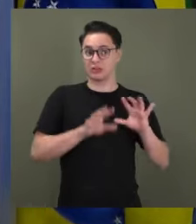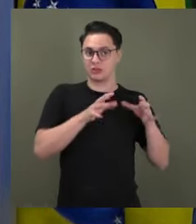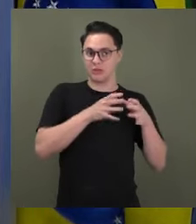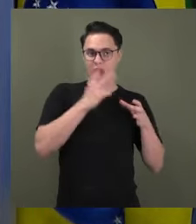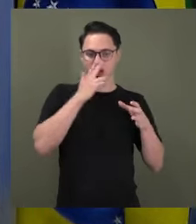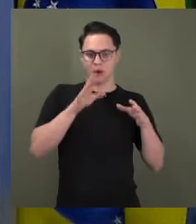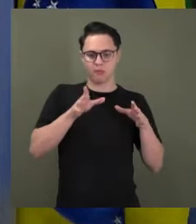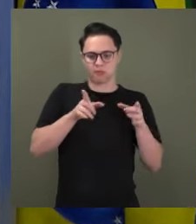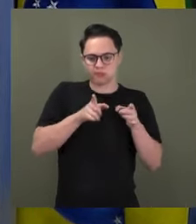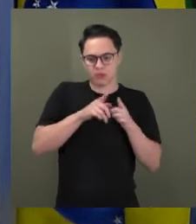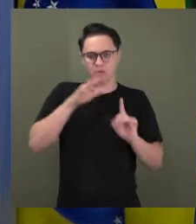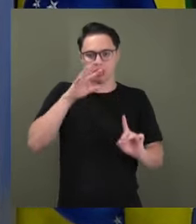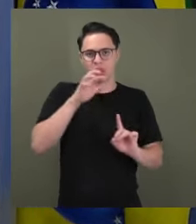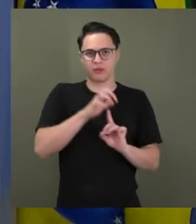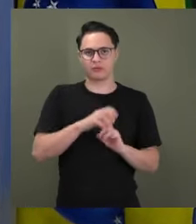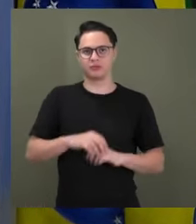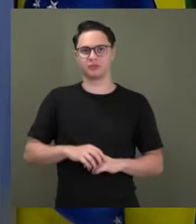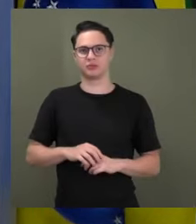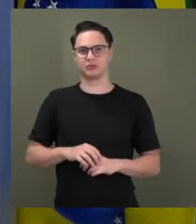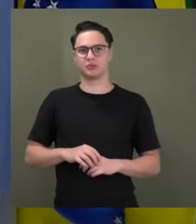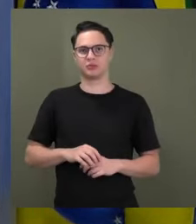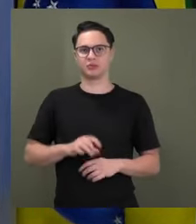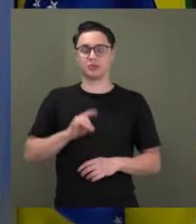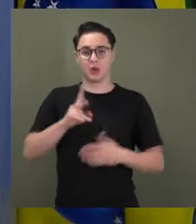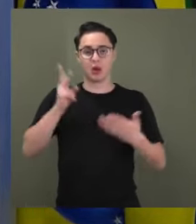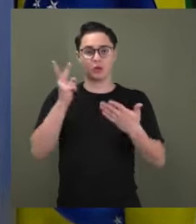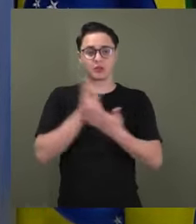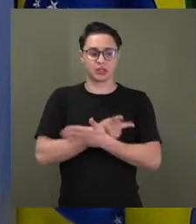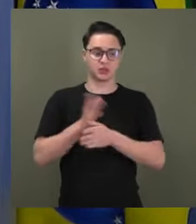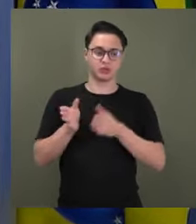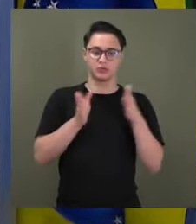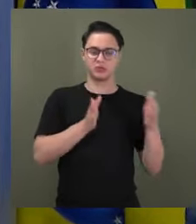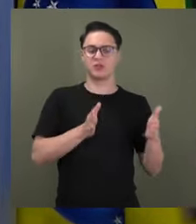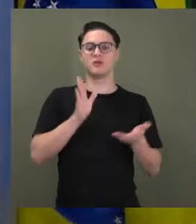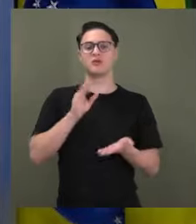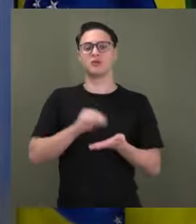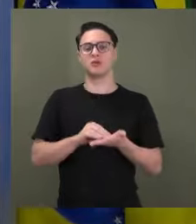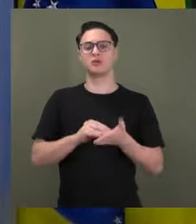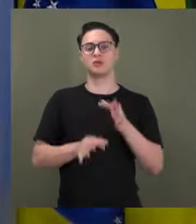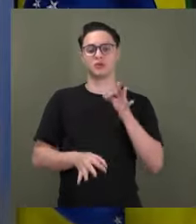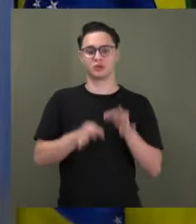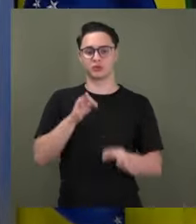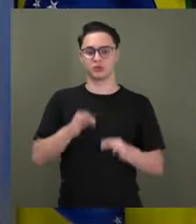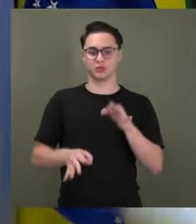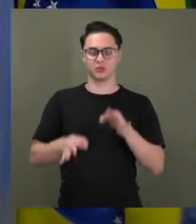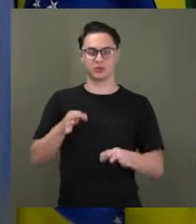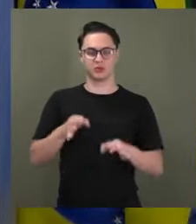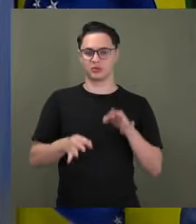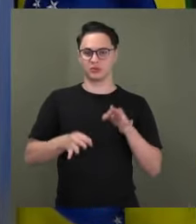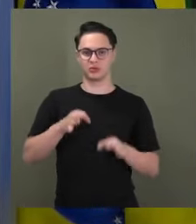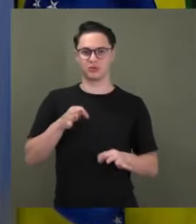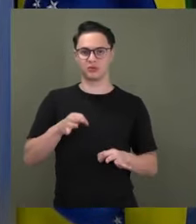É só de um lado que as coisas acontecem, não tem justiça nesse país. A justiça não é para todos,